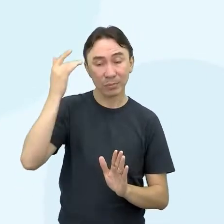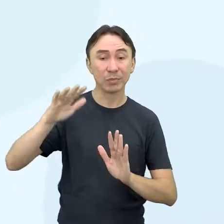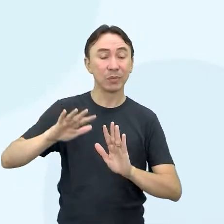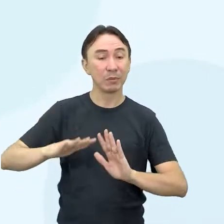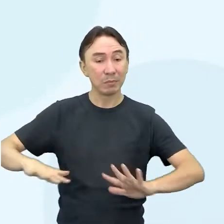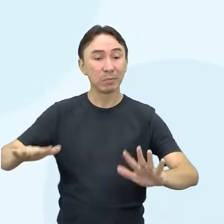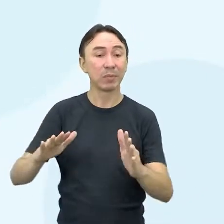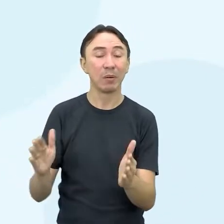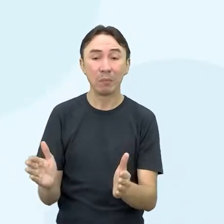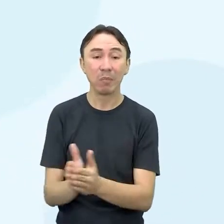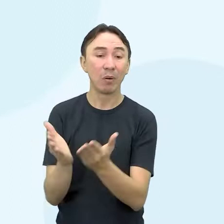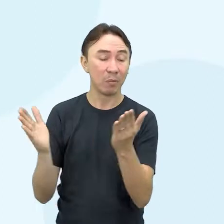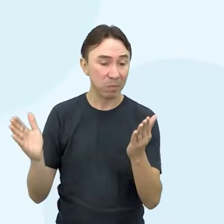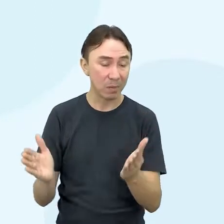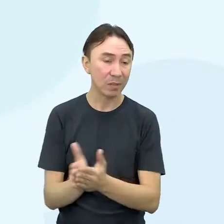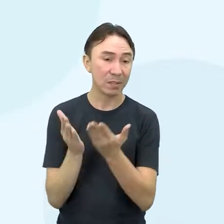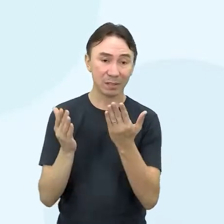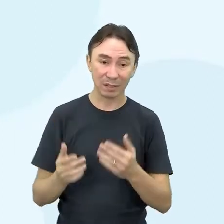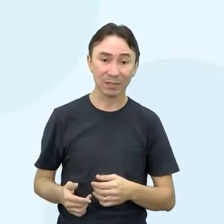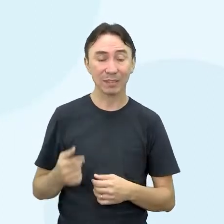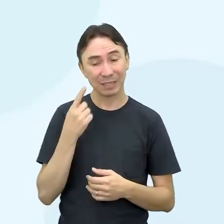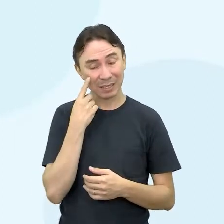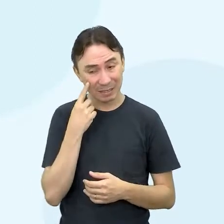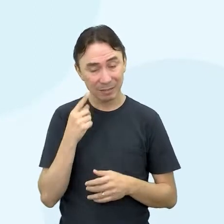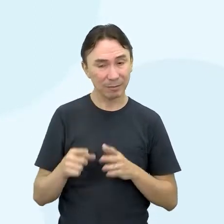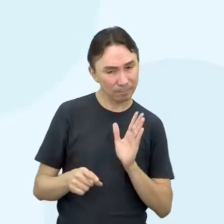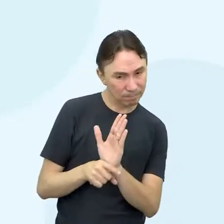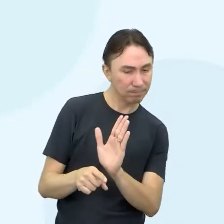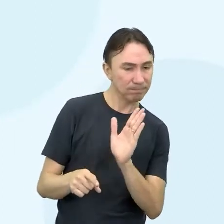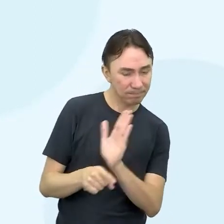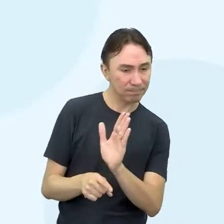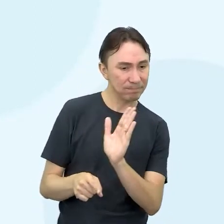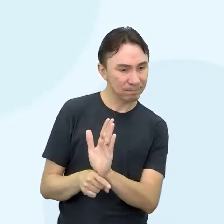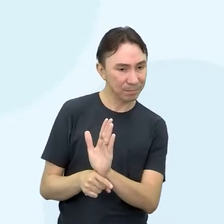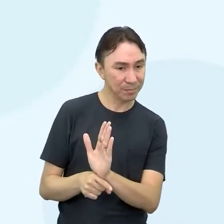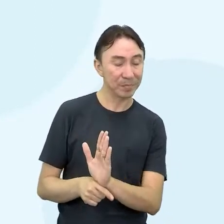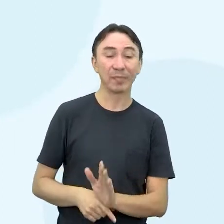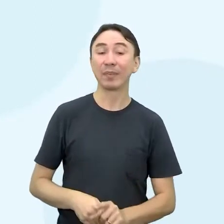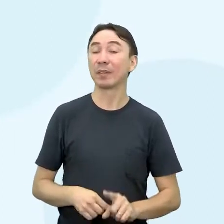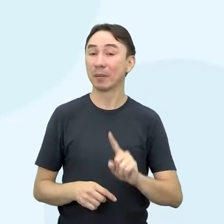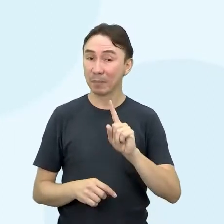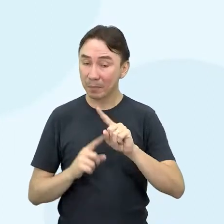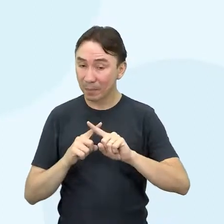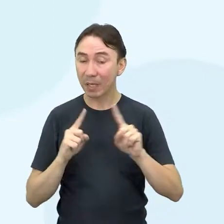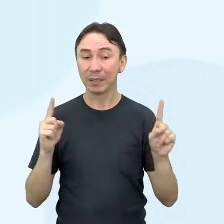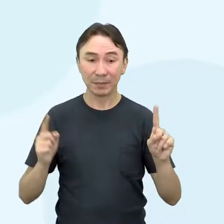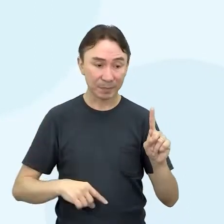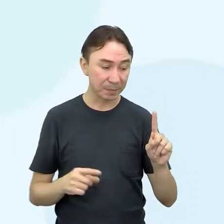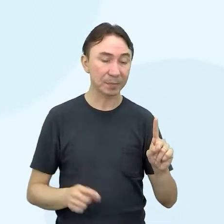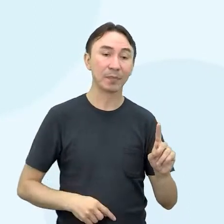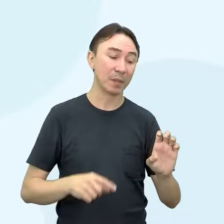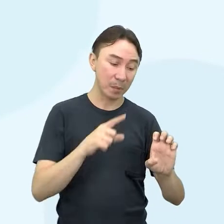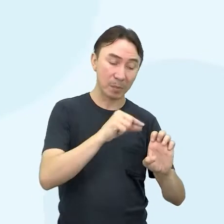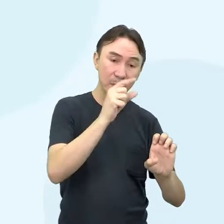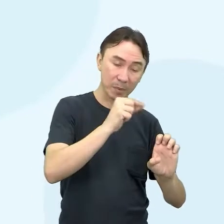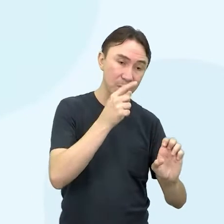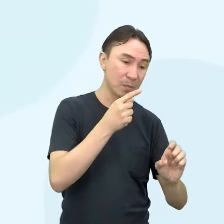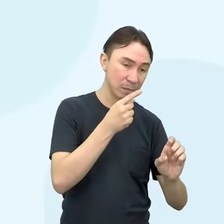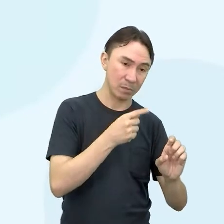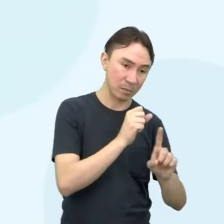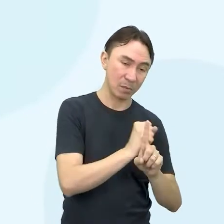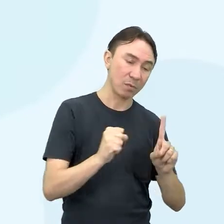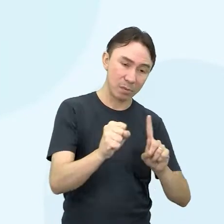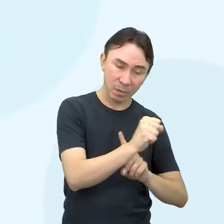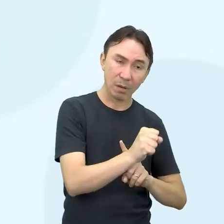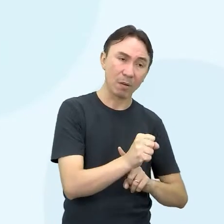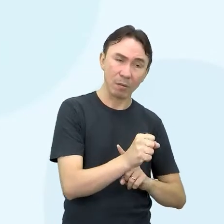ou influência para conseguir transformar sua vida por conta própria. Porém, um empreendimento social pode gerar renda e pode ser